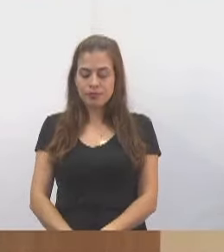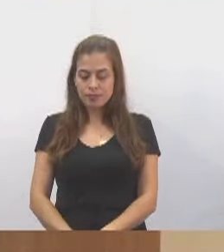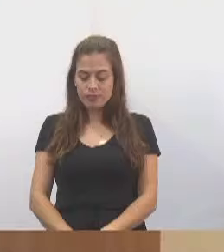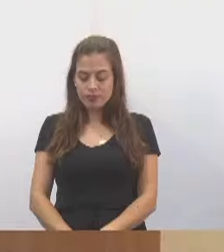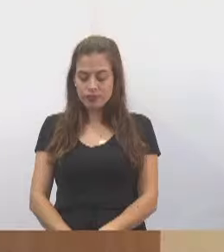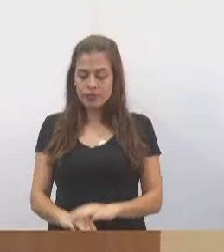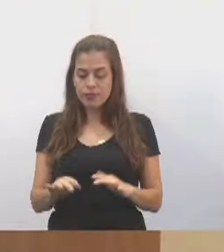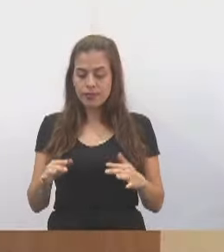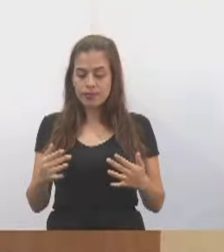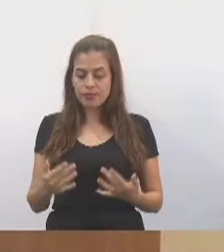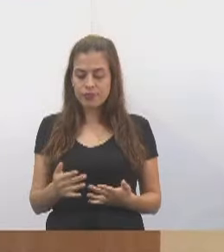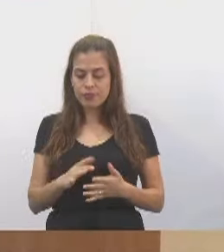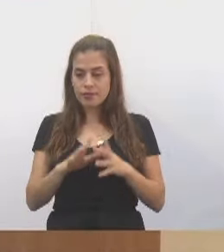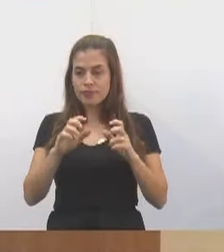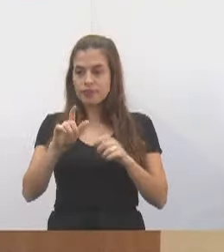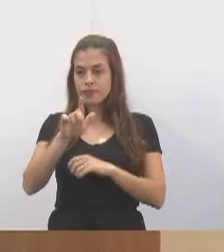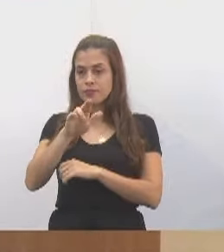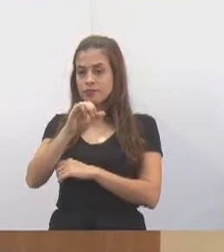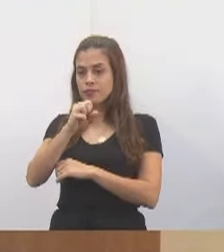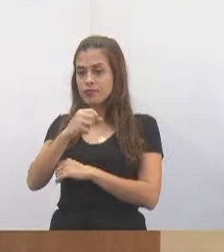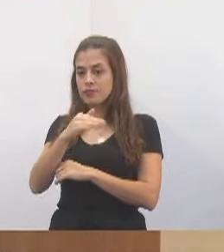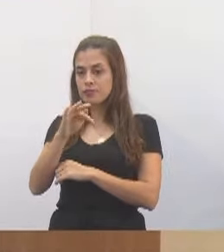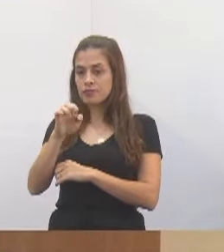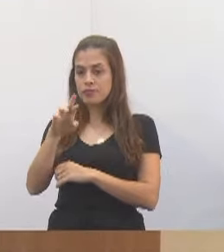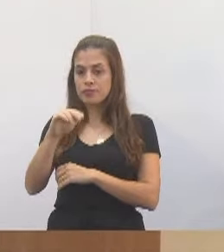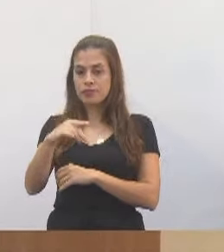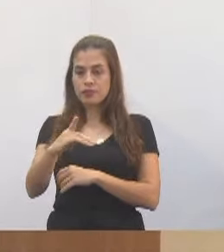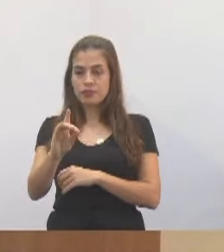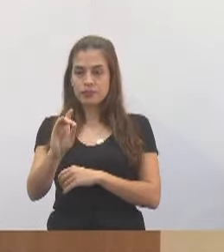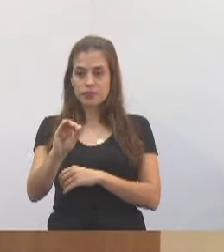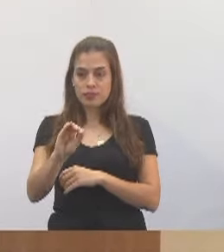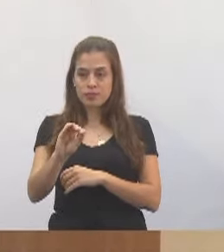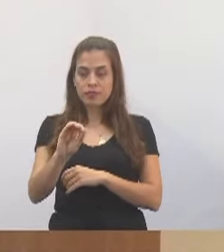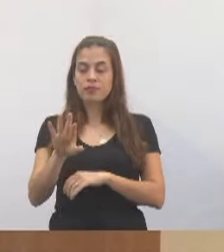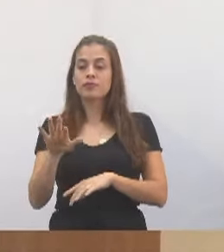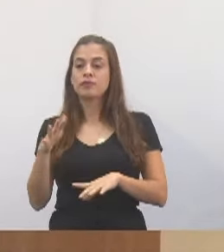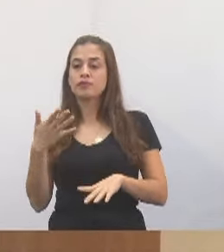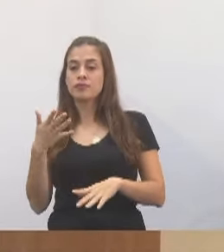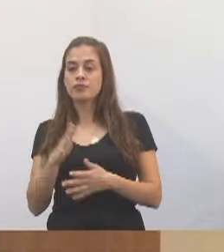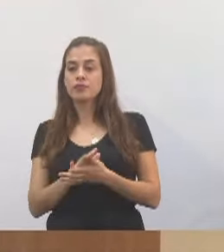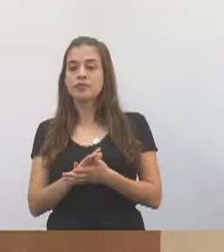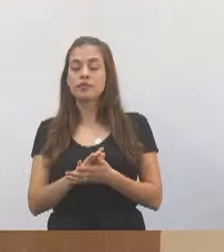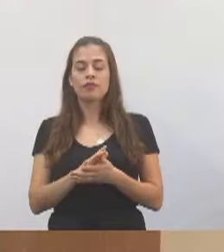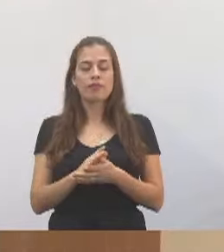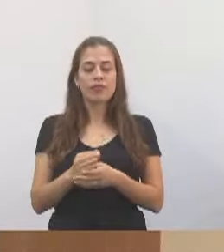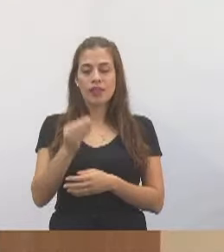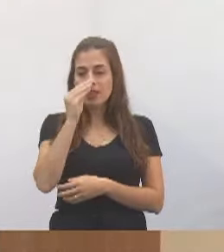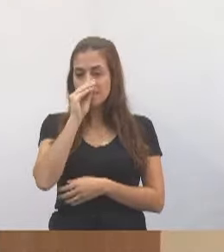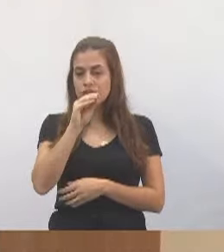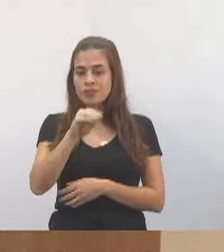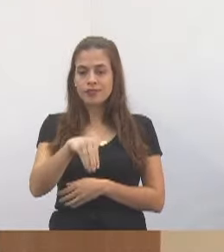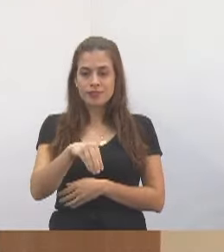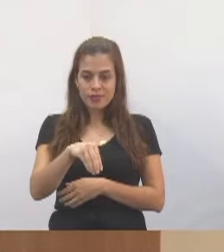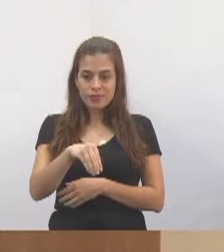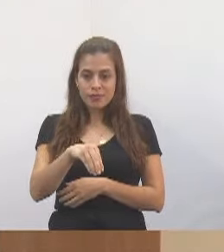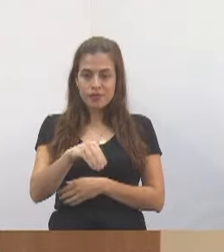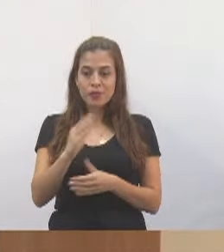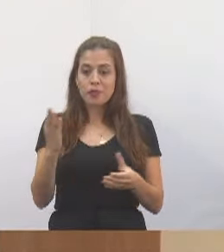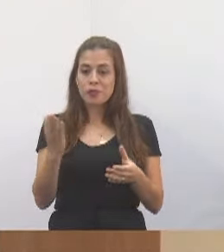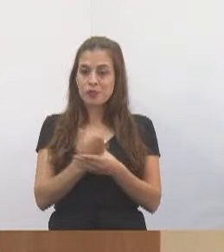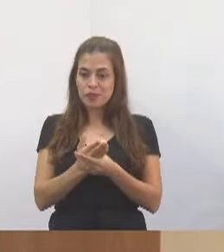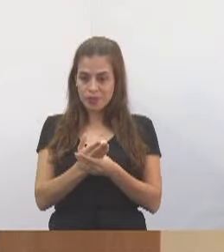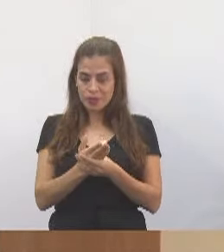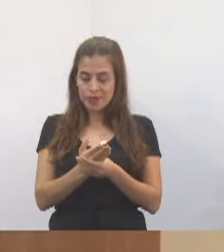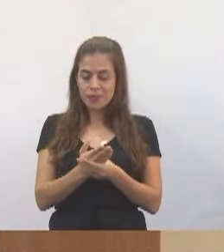doutor Luiz Fernando Niche, já de plano rejeitou eliminar o prefeito que tinha